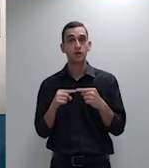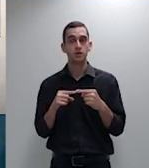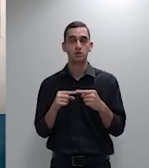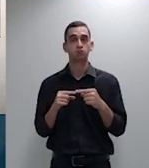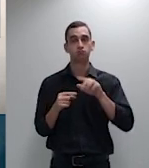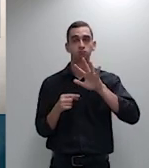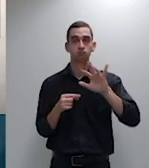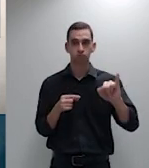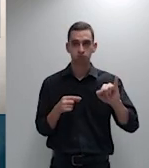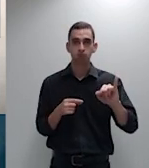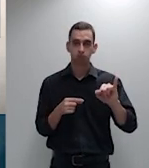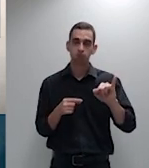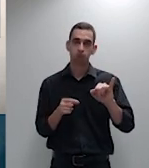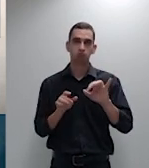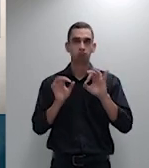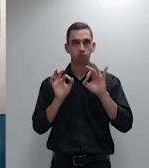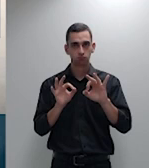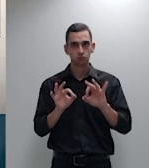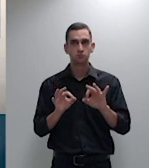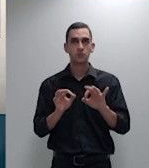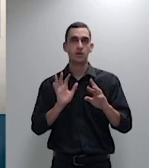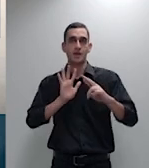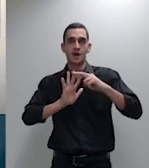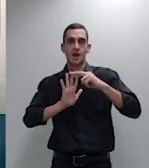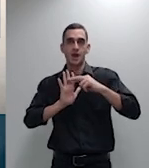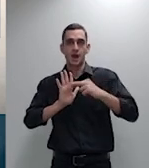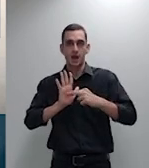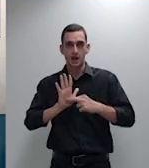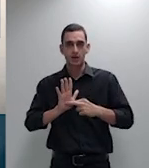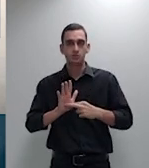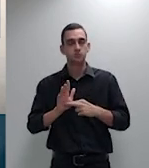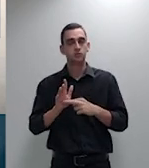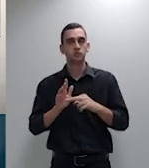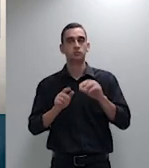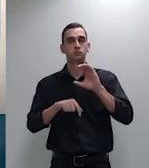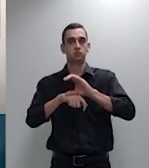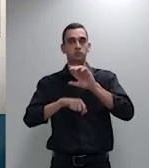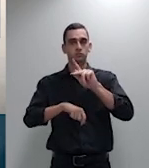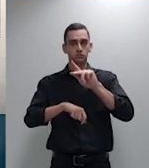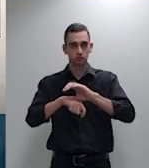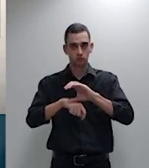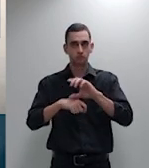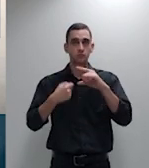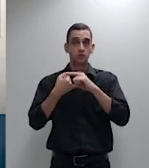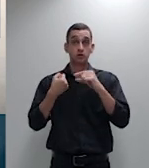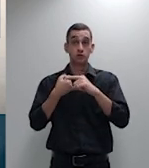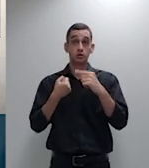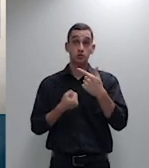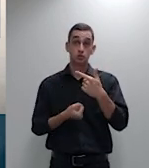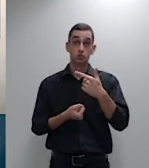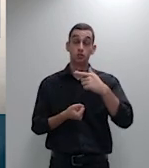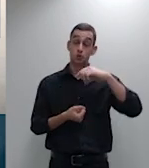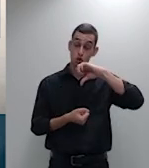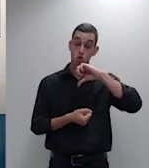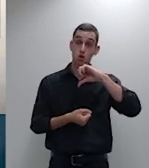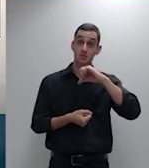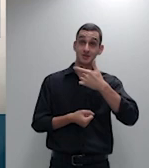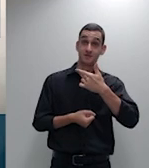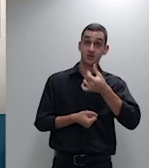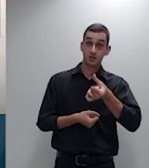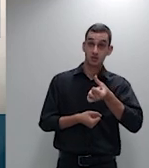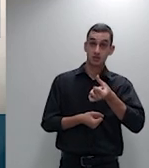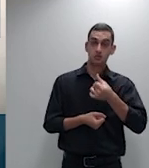regra do atual código do processo civil artigo 926 que recomenda aos tribunais